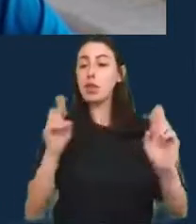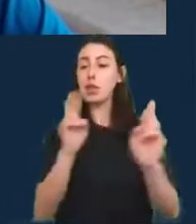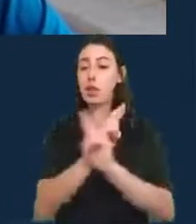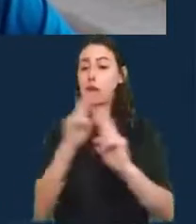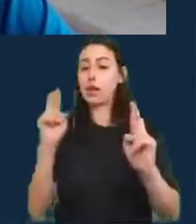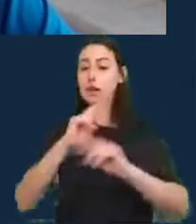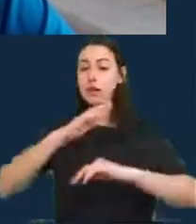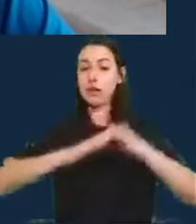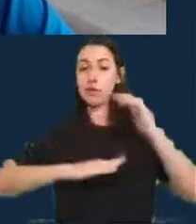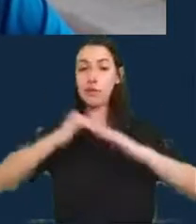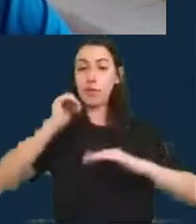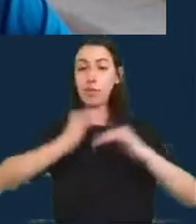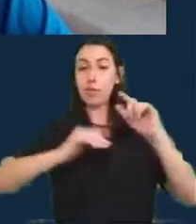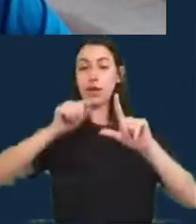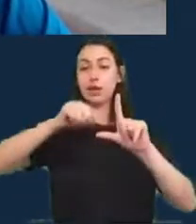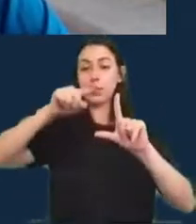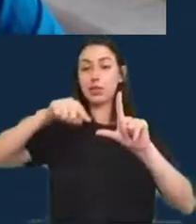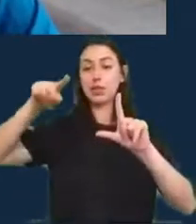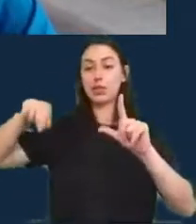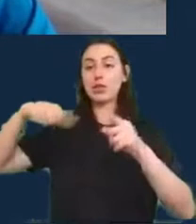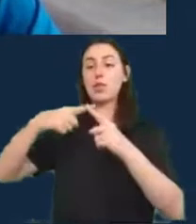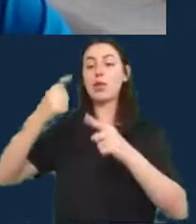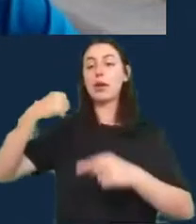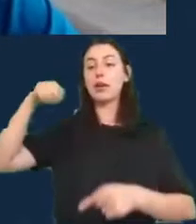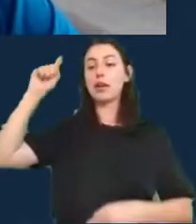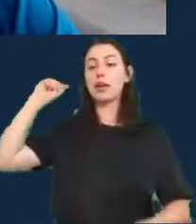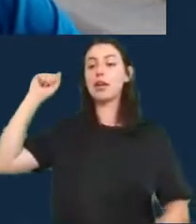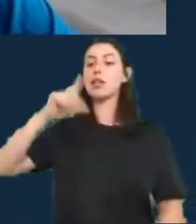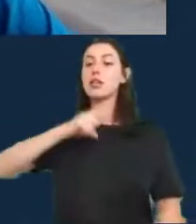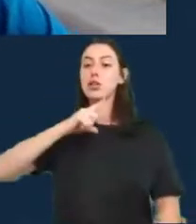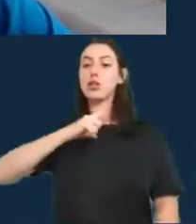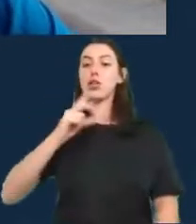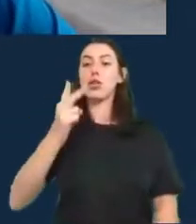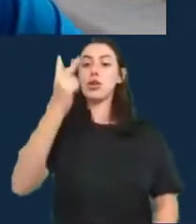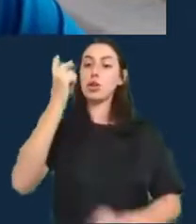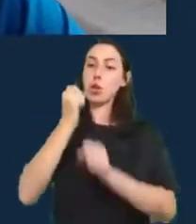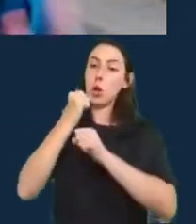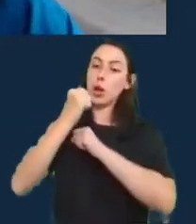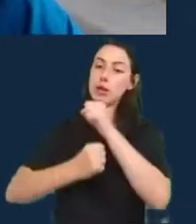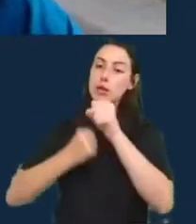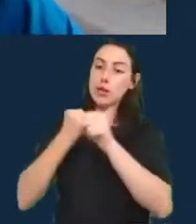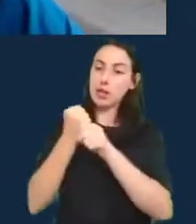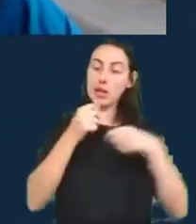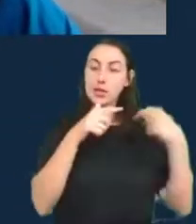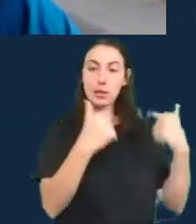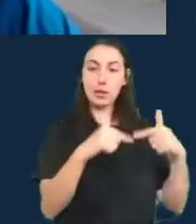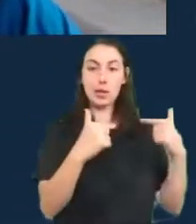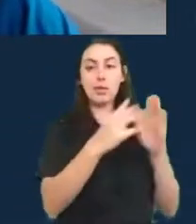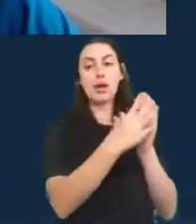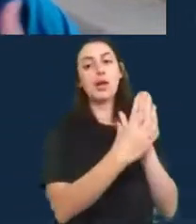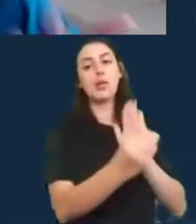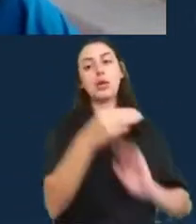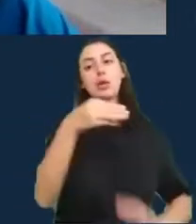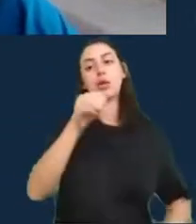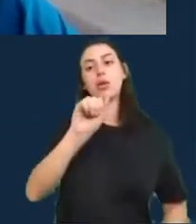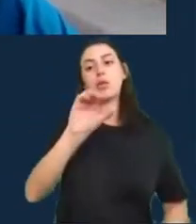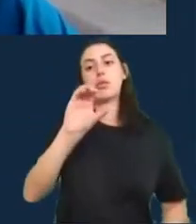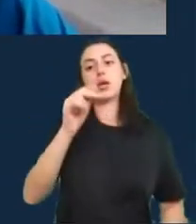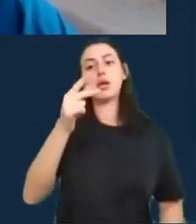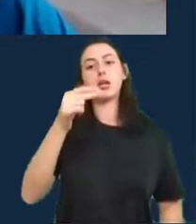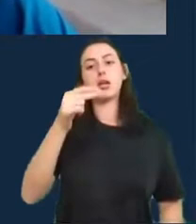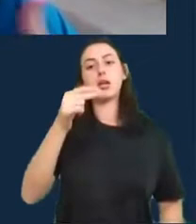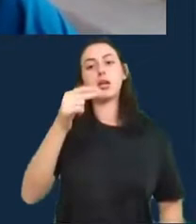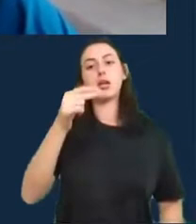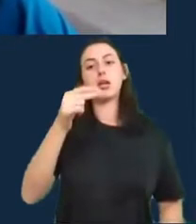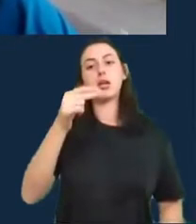programa lá trabalhando com machine learning mas aqui esse treino ali foi bem interessante divertido para mim ótimo temos cinco minutos